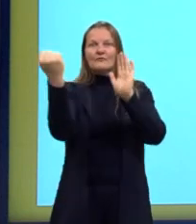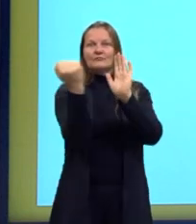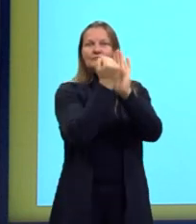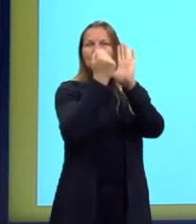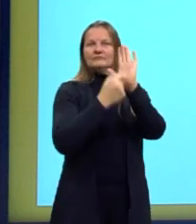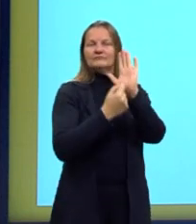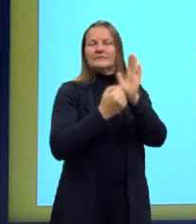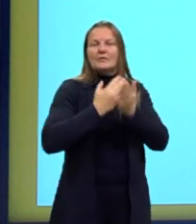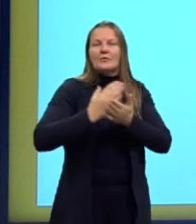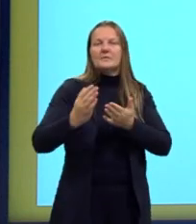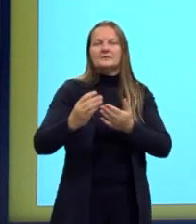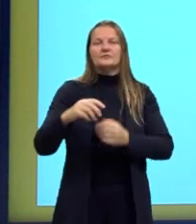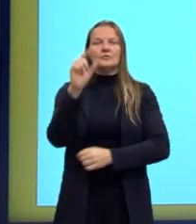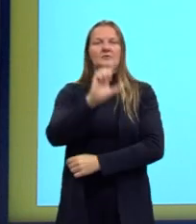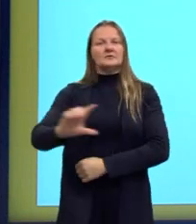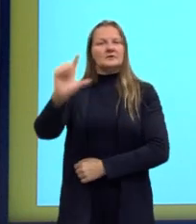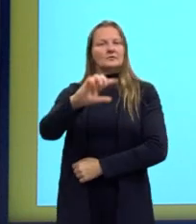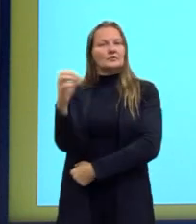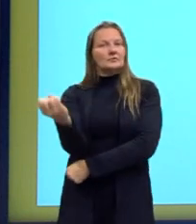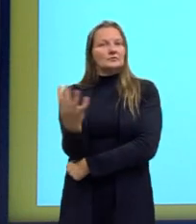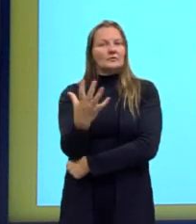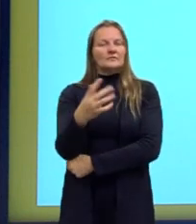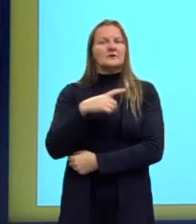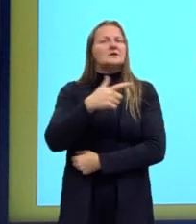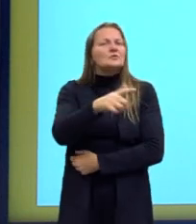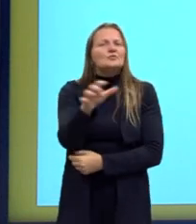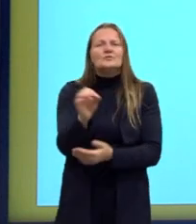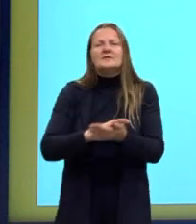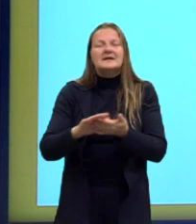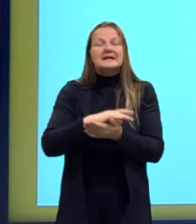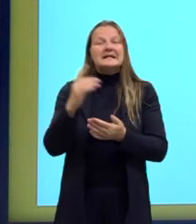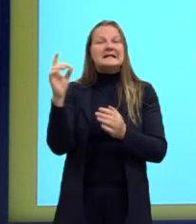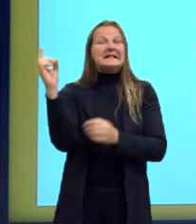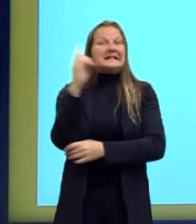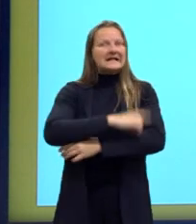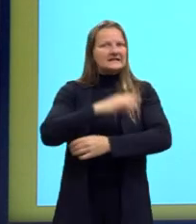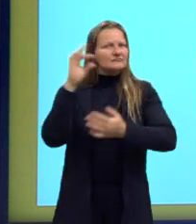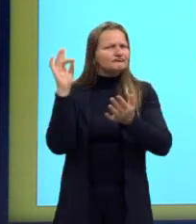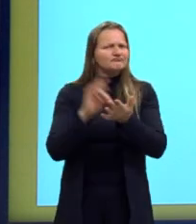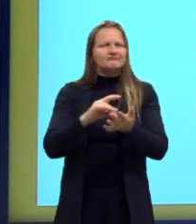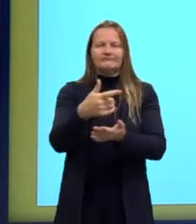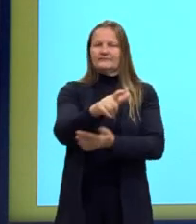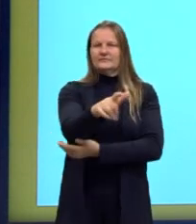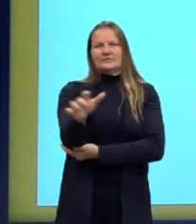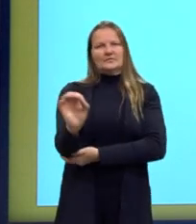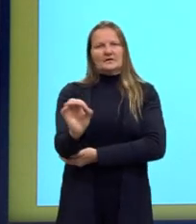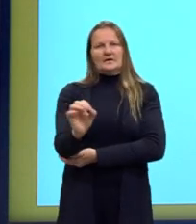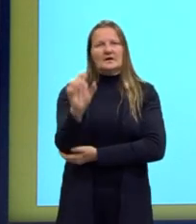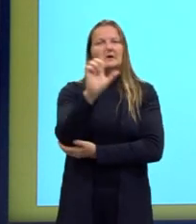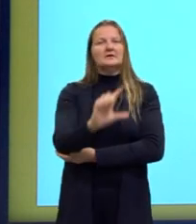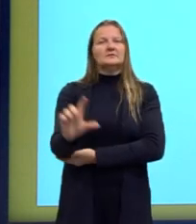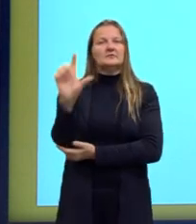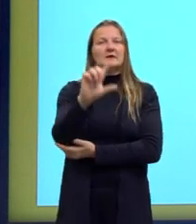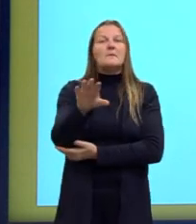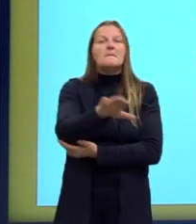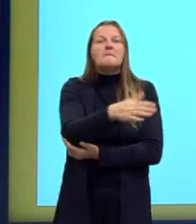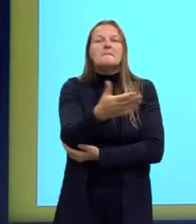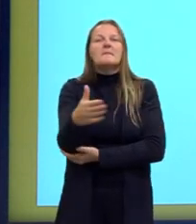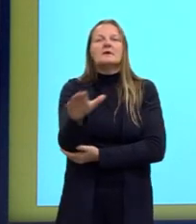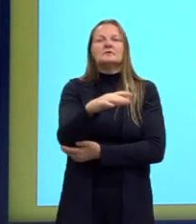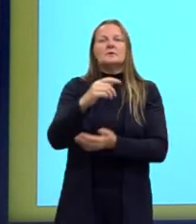de início da nova literatura. Lembrando, não existem datas fixas em literatura. Nós temos o quê?